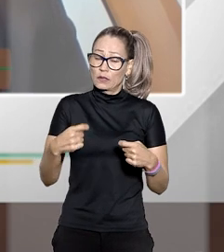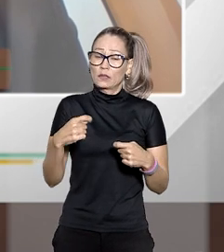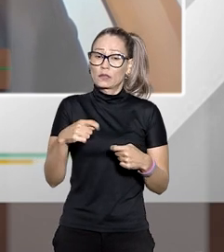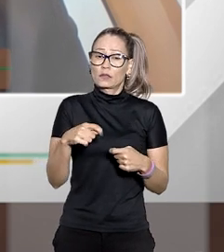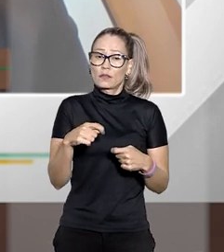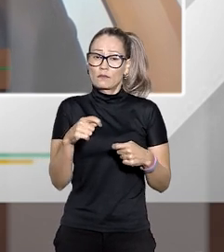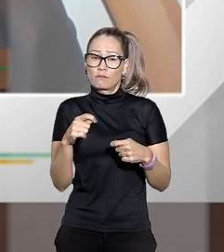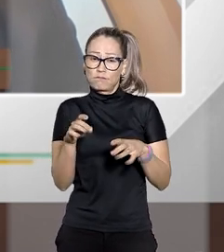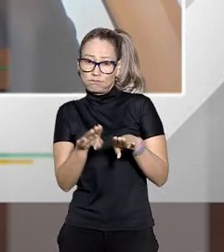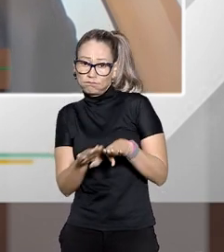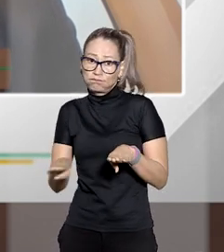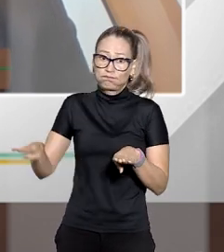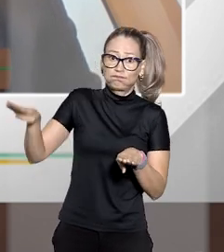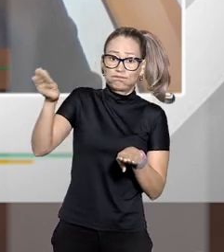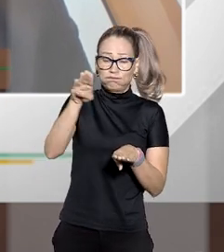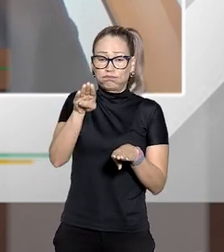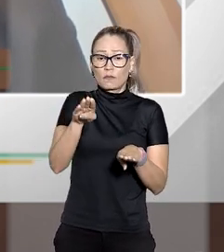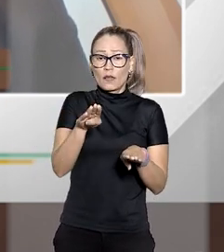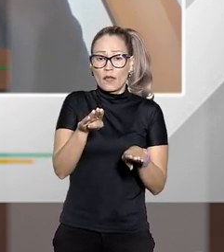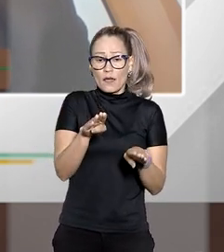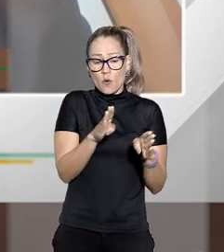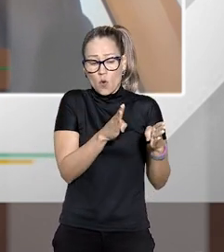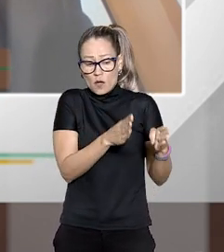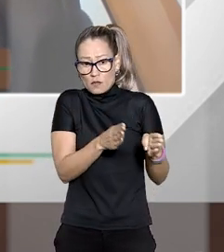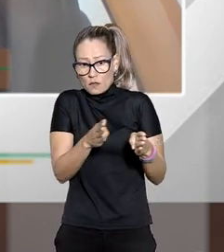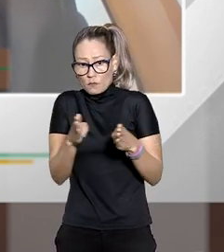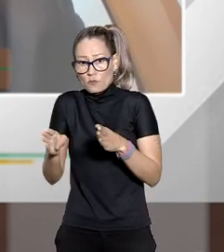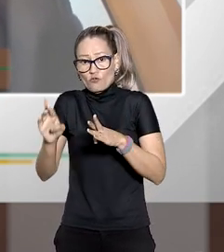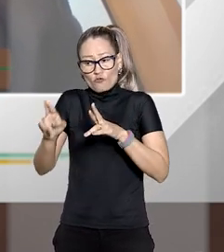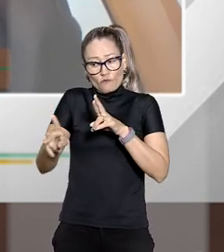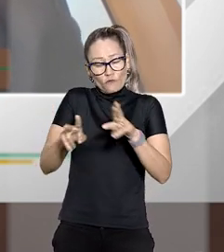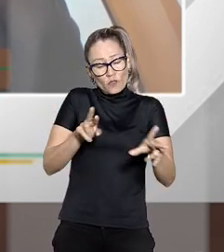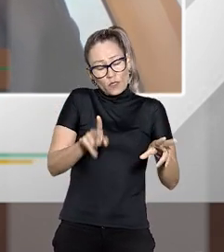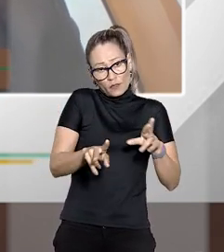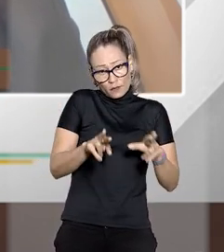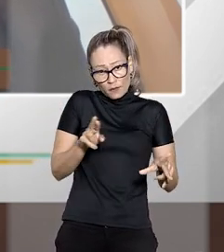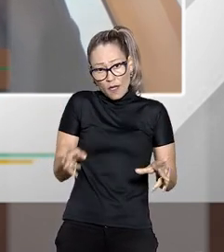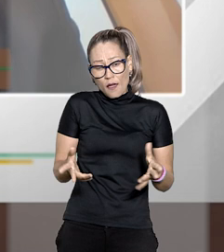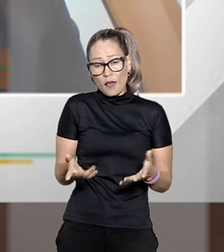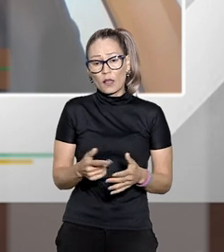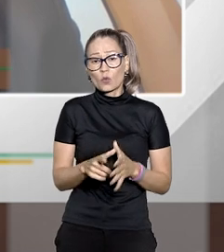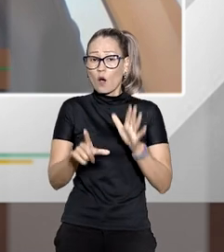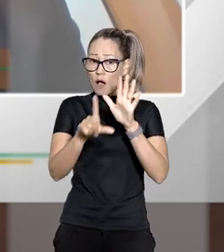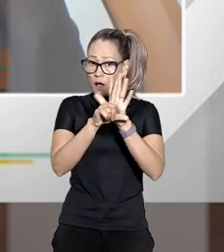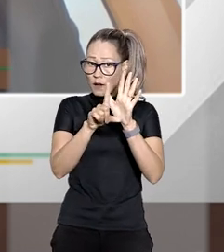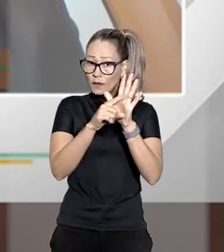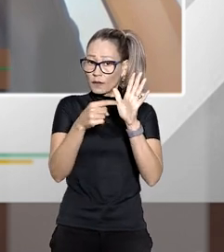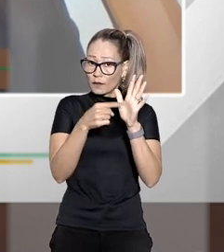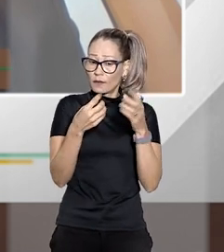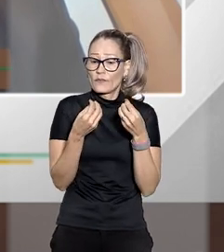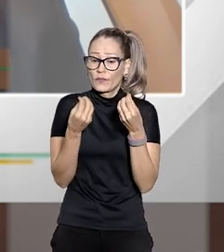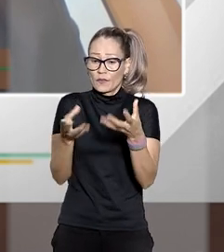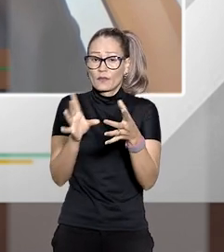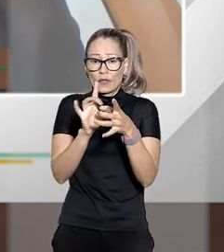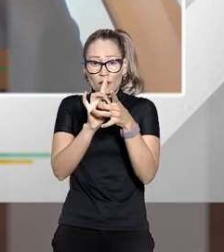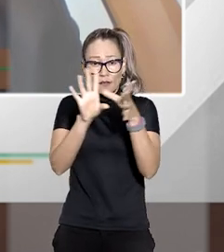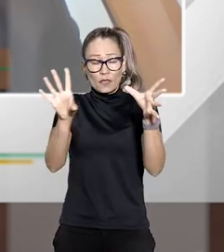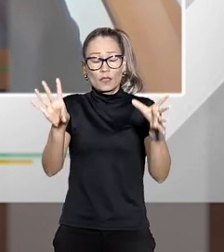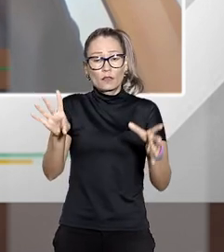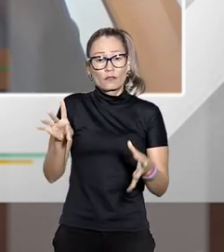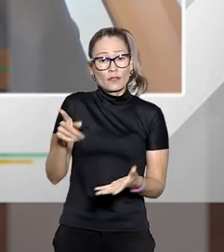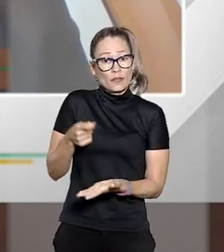sumaríssimo então é pra ser um rito diferenciado e uma das formas talvez que a lei permite né